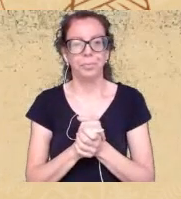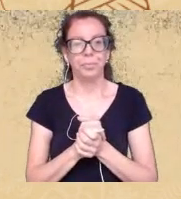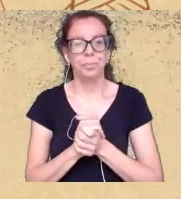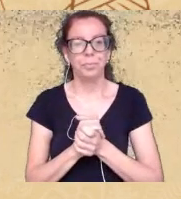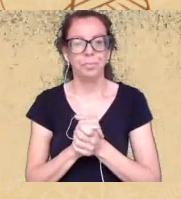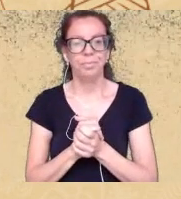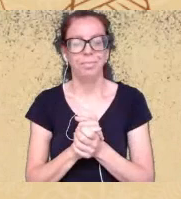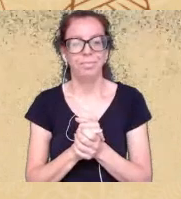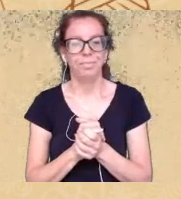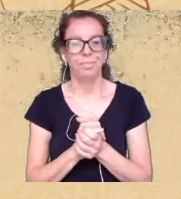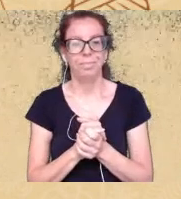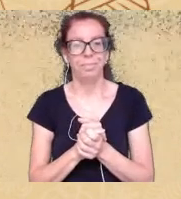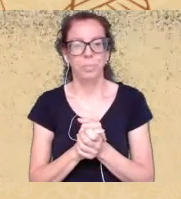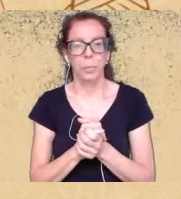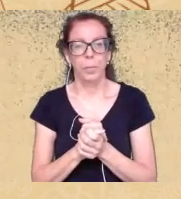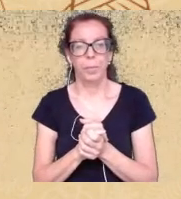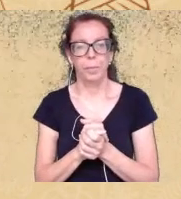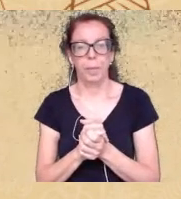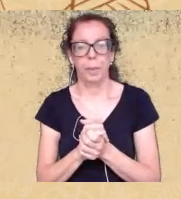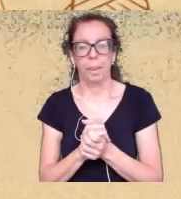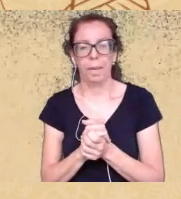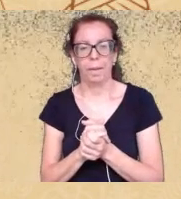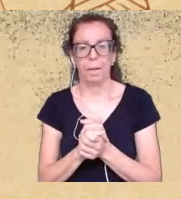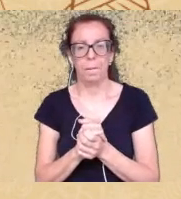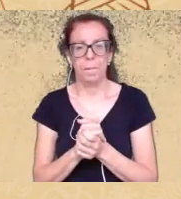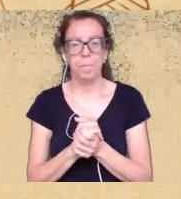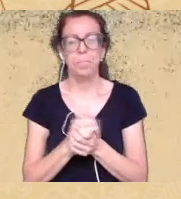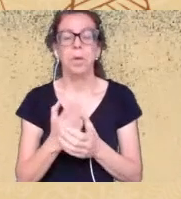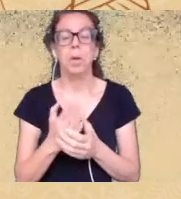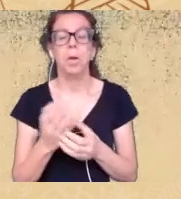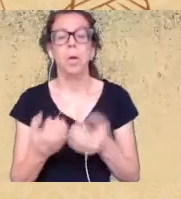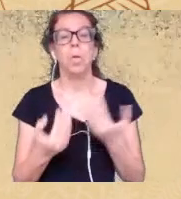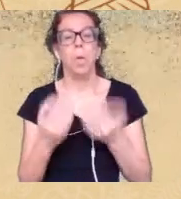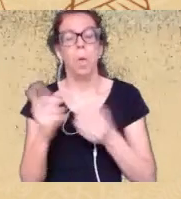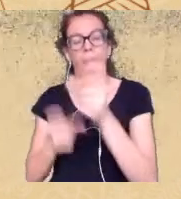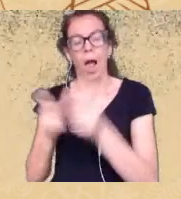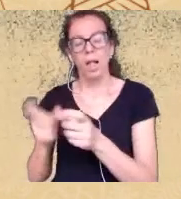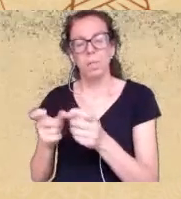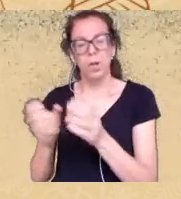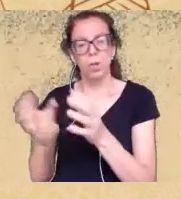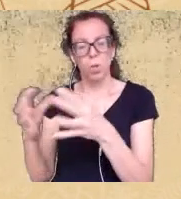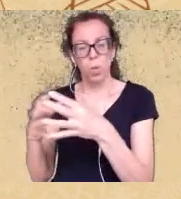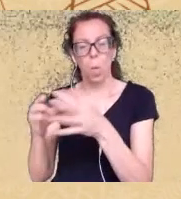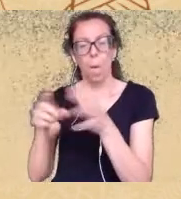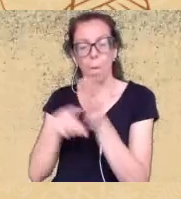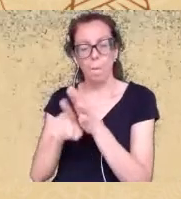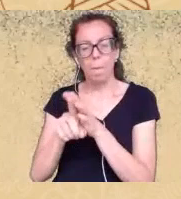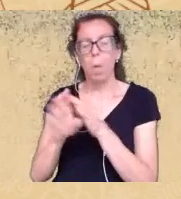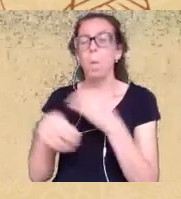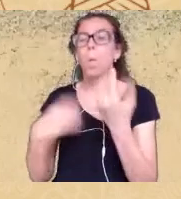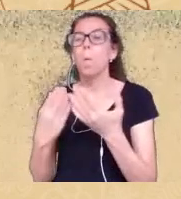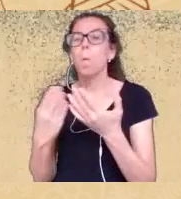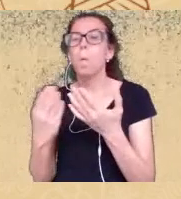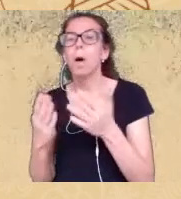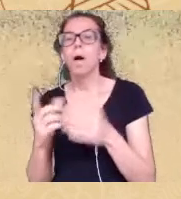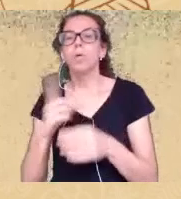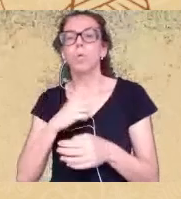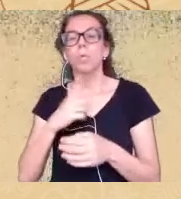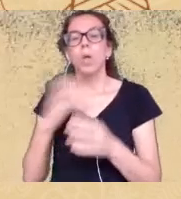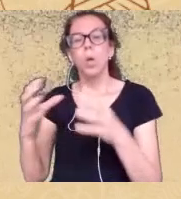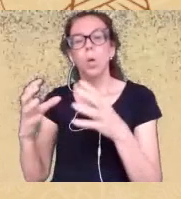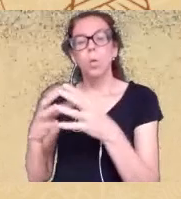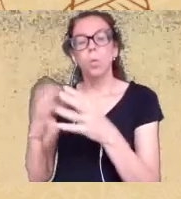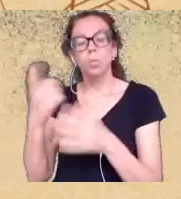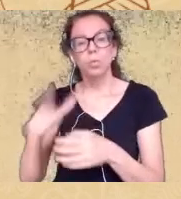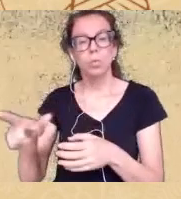é que vai ter daqui 15 dias vai ter encontro toda vez porque é um espaço que é um espaço acadêmico mas ele